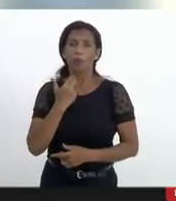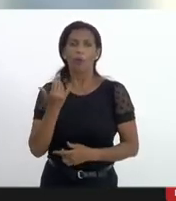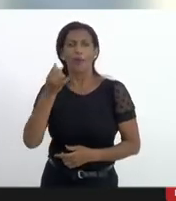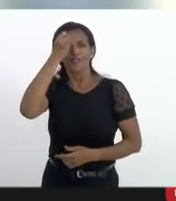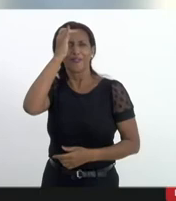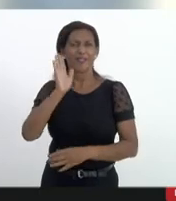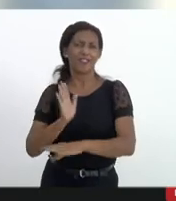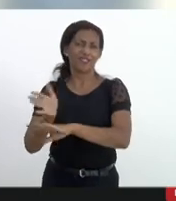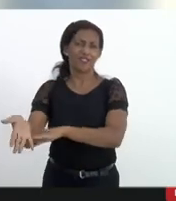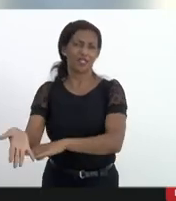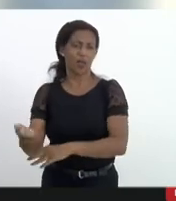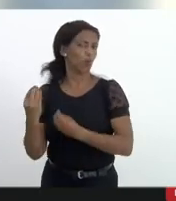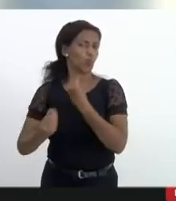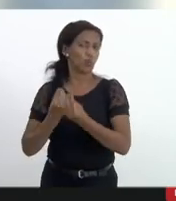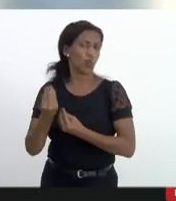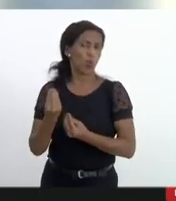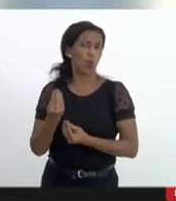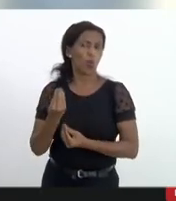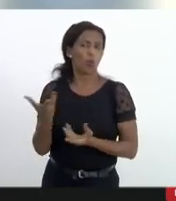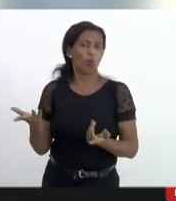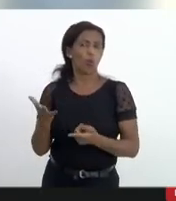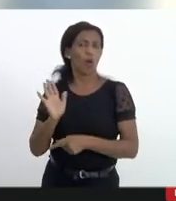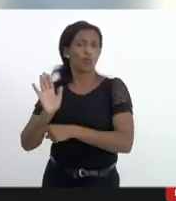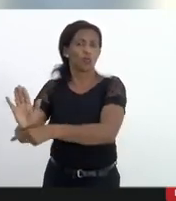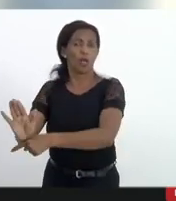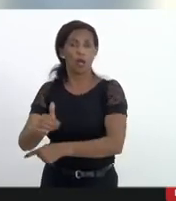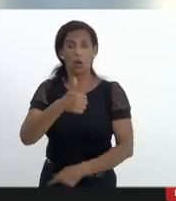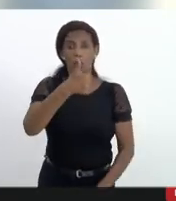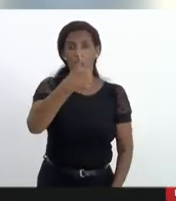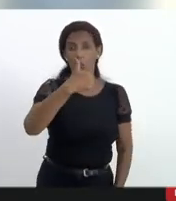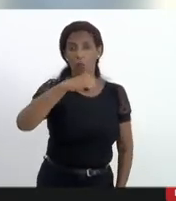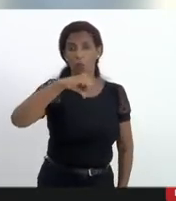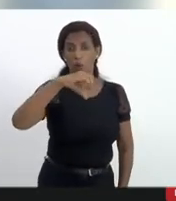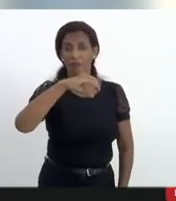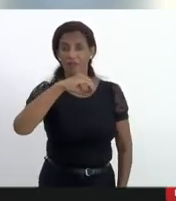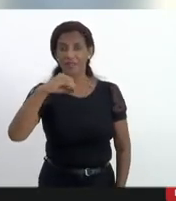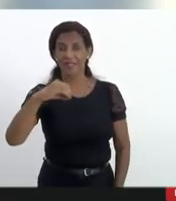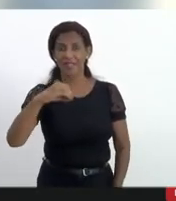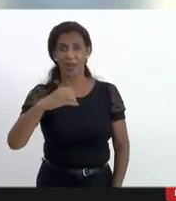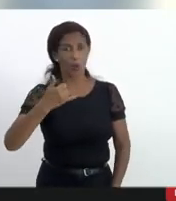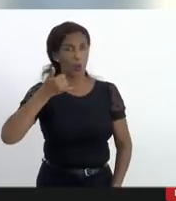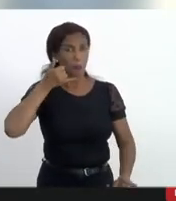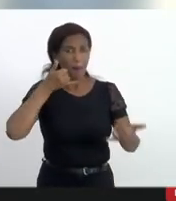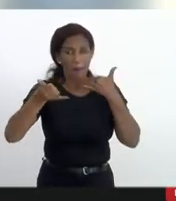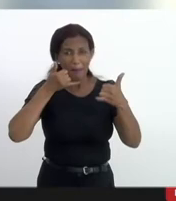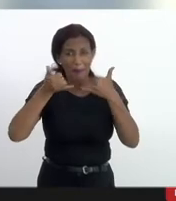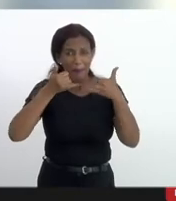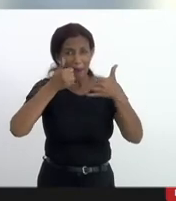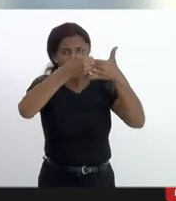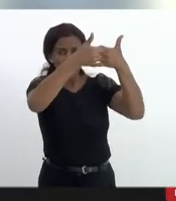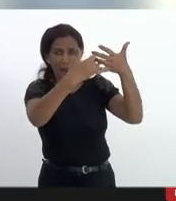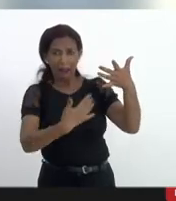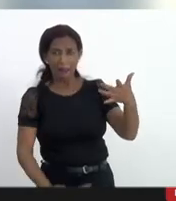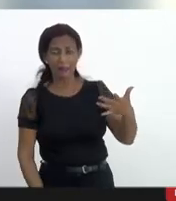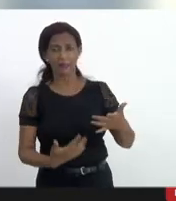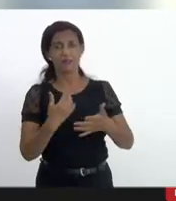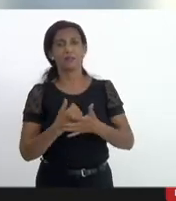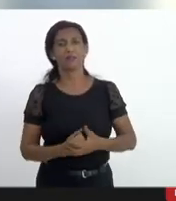esse público o 1x0 recebe milhares de ligações mensalmente